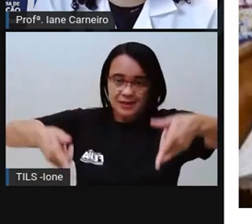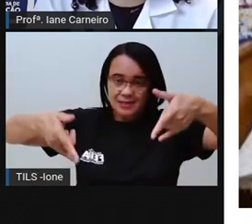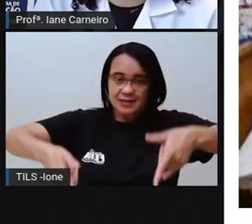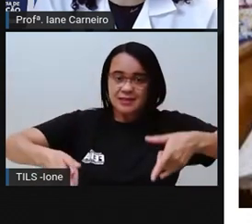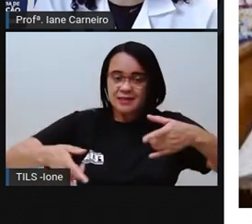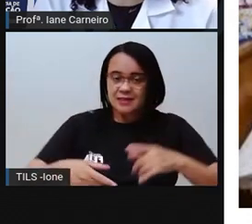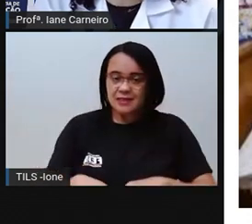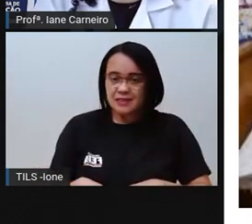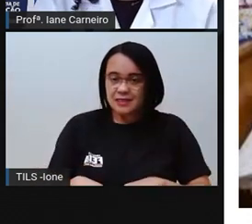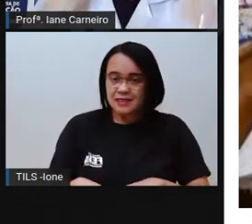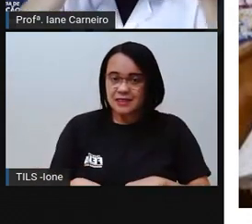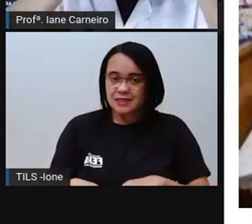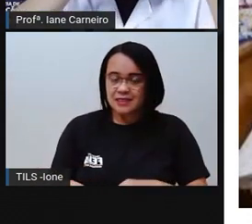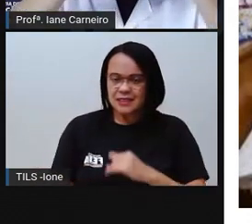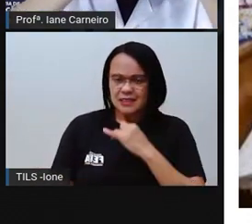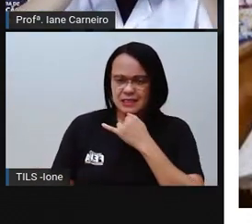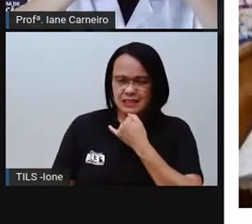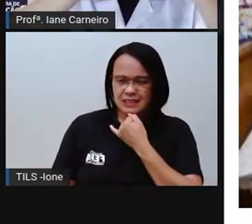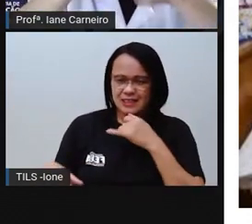triste ou feliz?